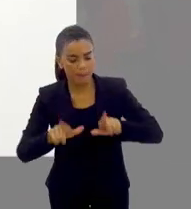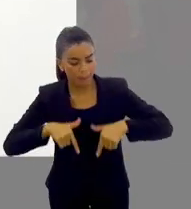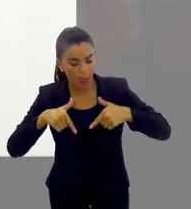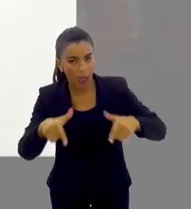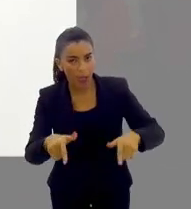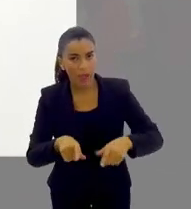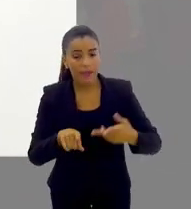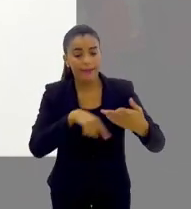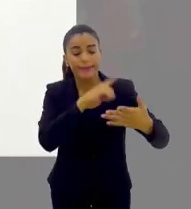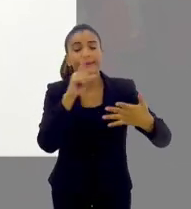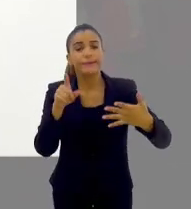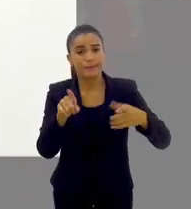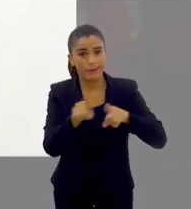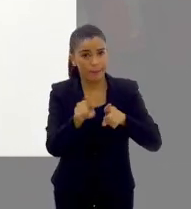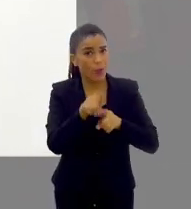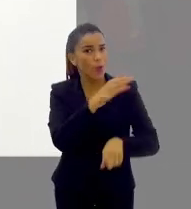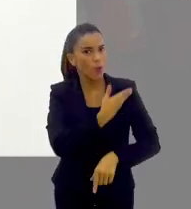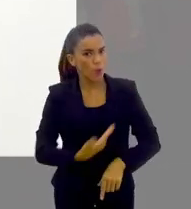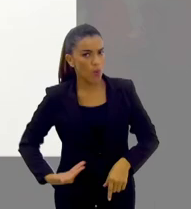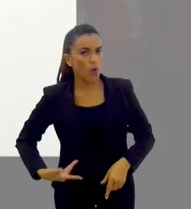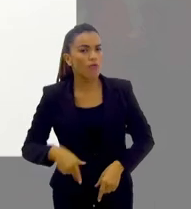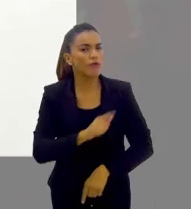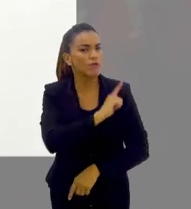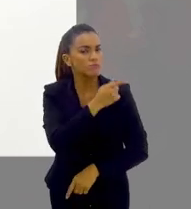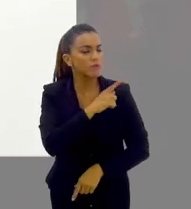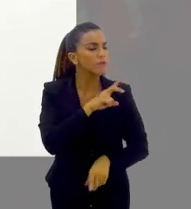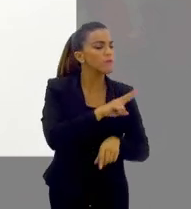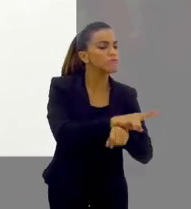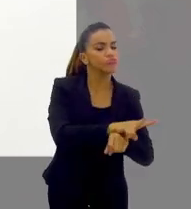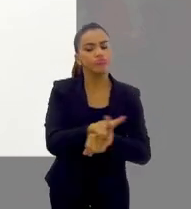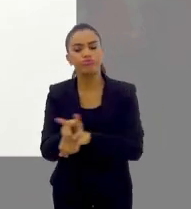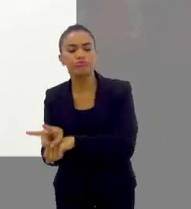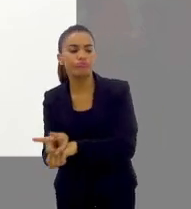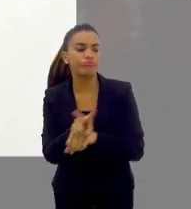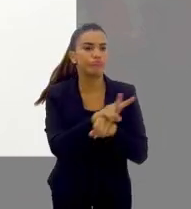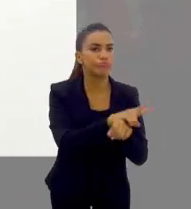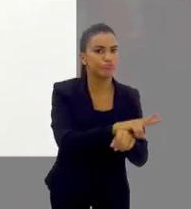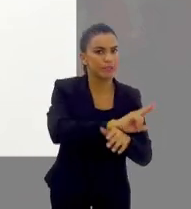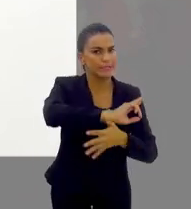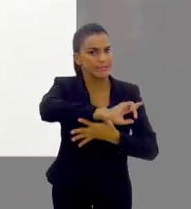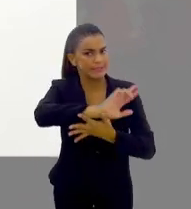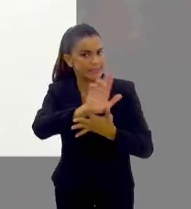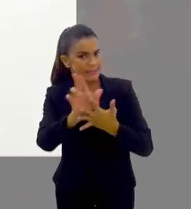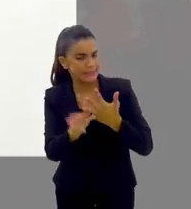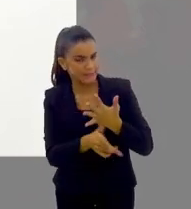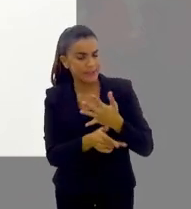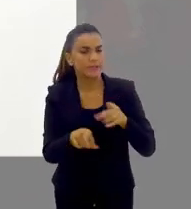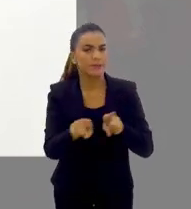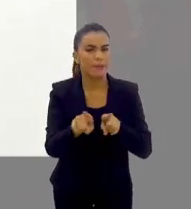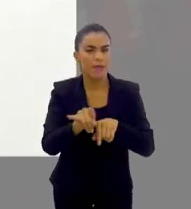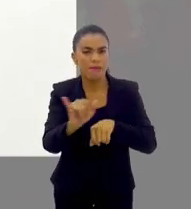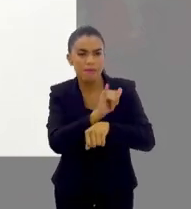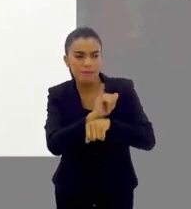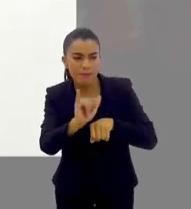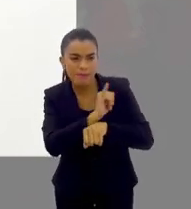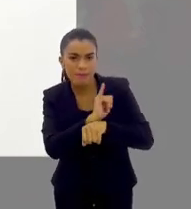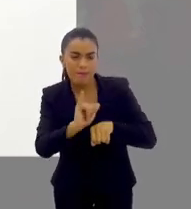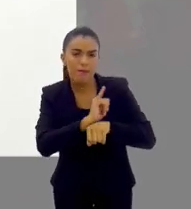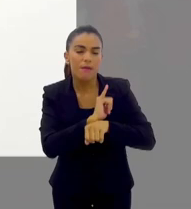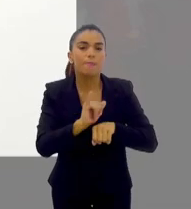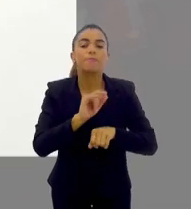tem que fazer, e o próprio governo, gestores precisam pensar isso nos diferentes níveis e montar as